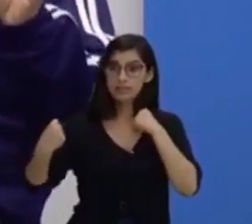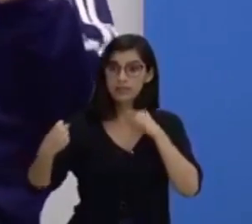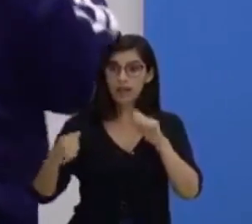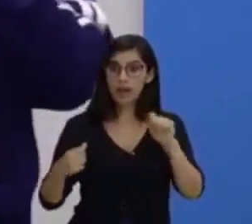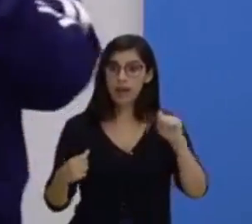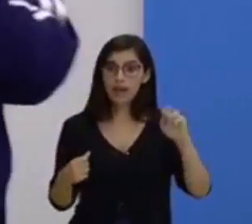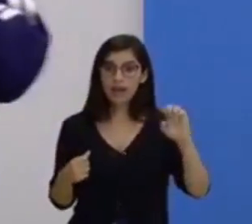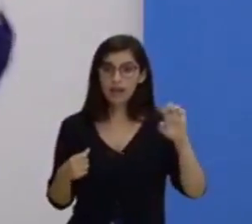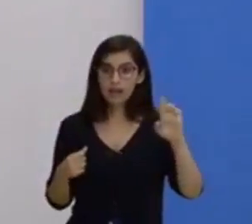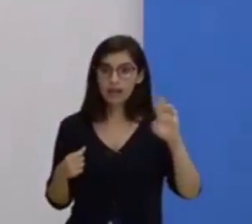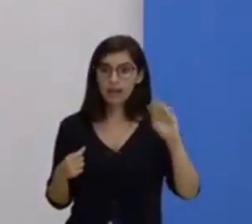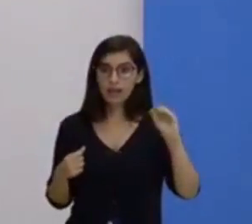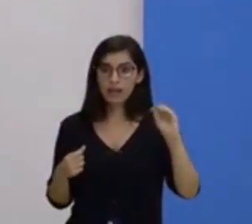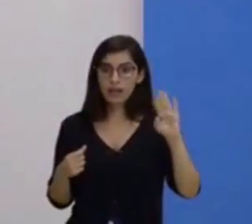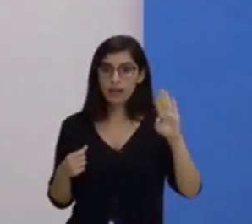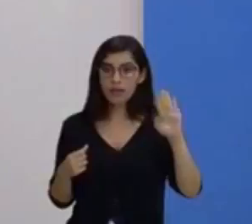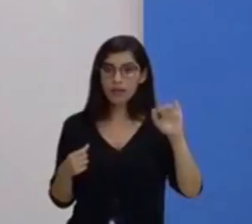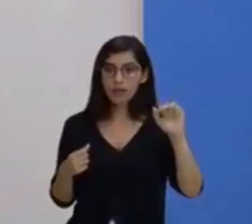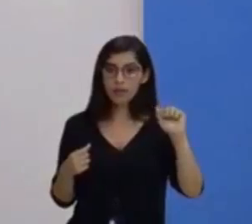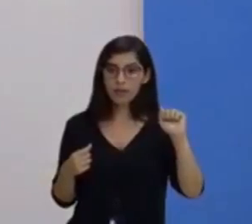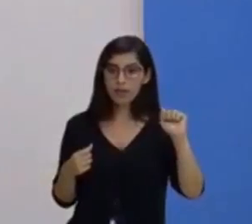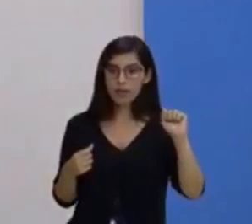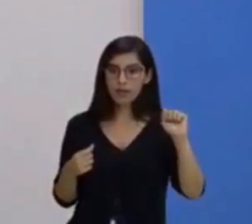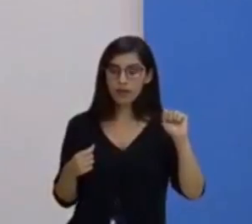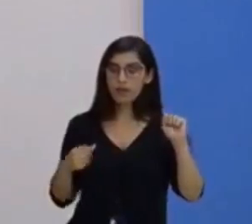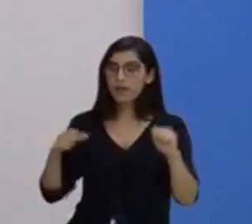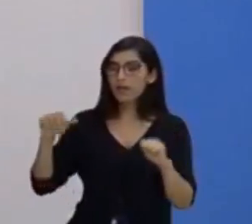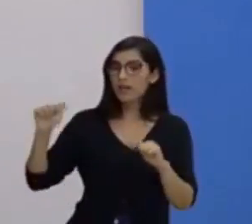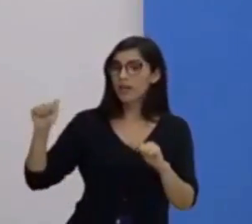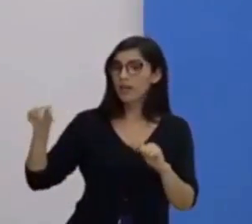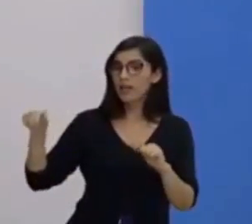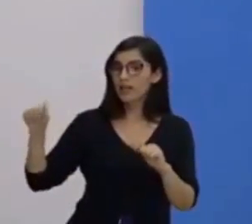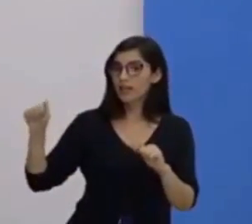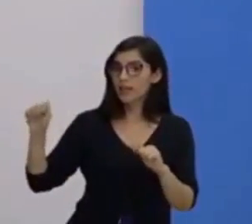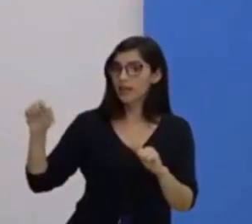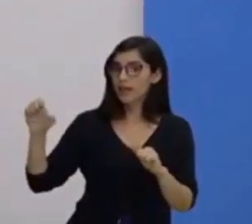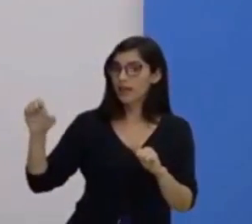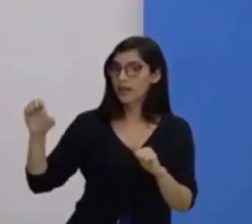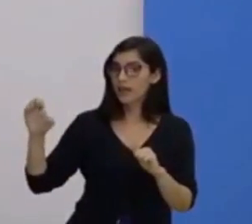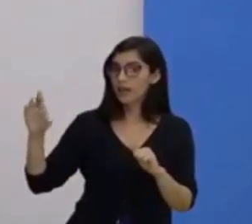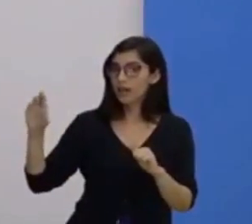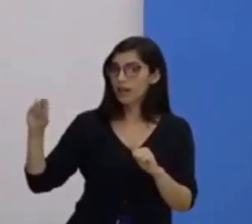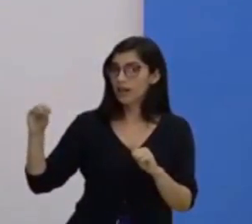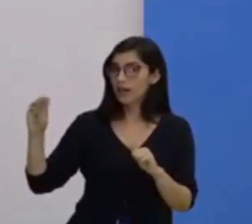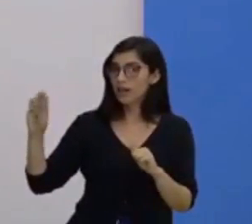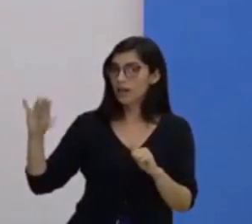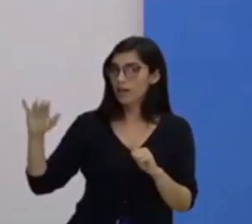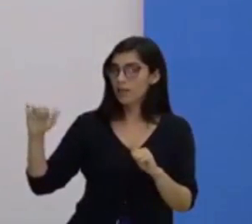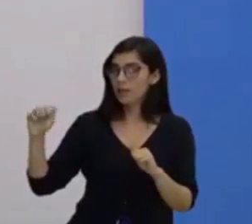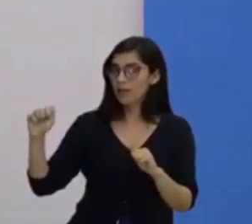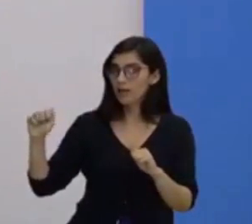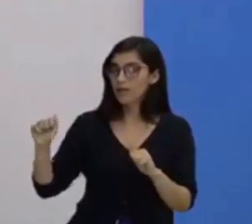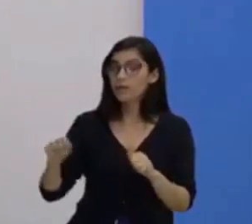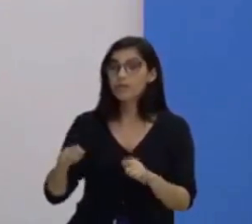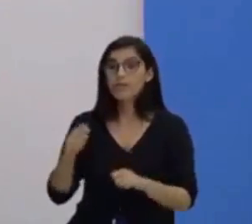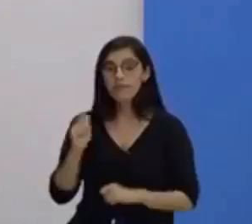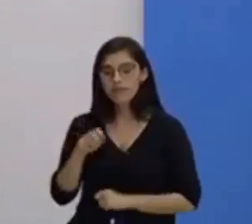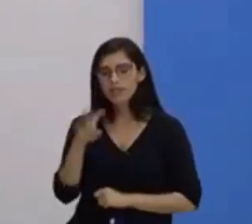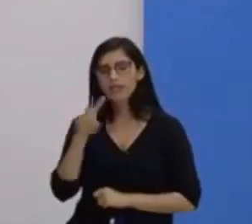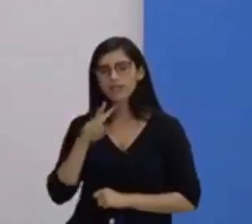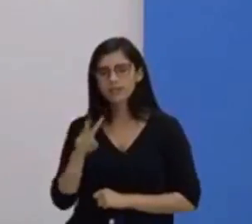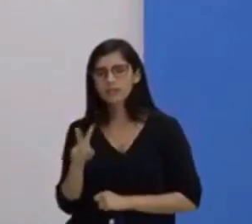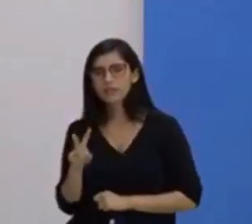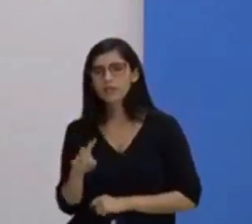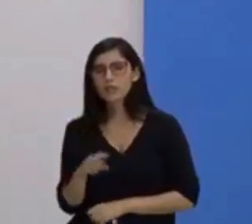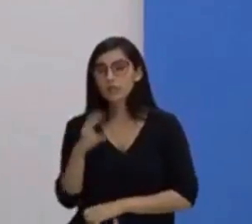aeróbica e anaeróbica. Muitos livros, em muitos locais, você vai ver ainda escrito dessa forma.